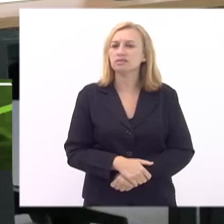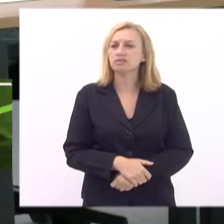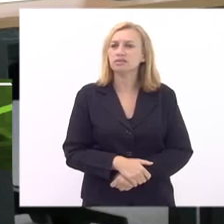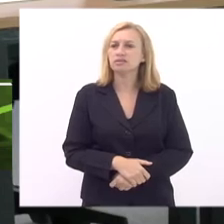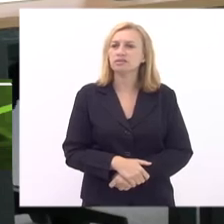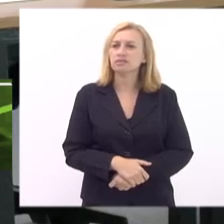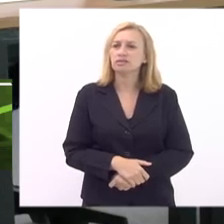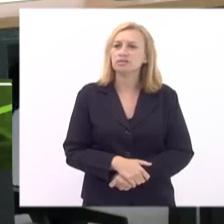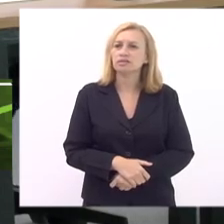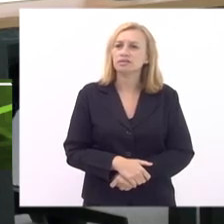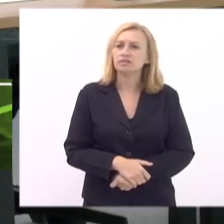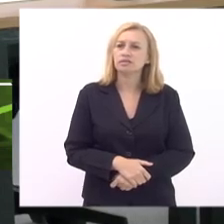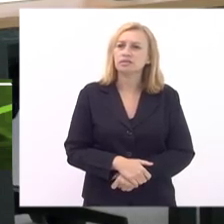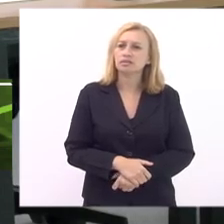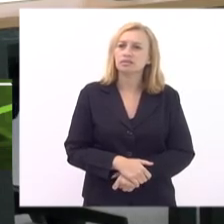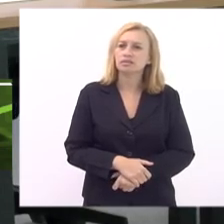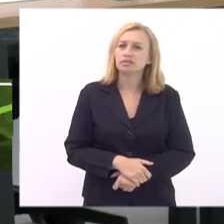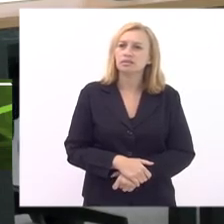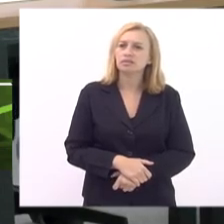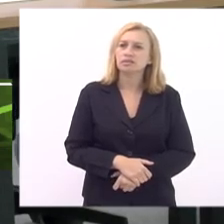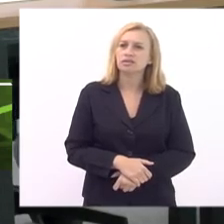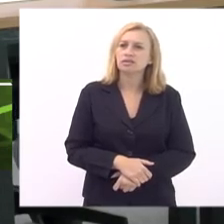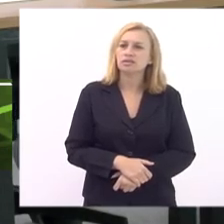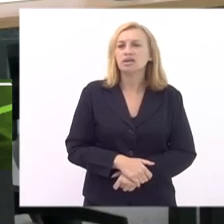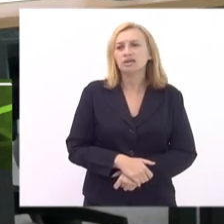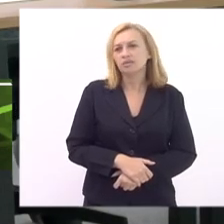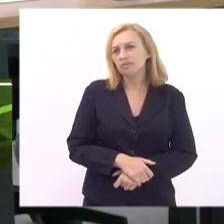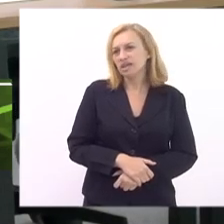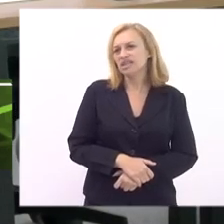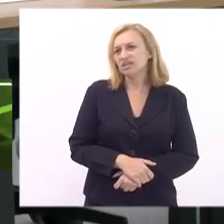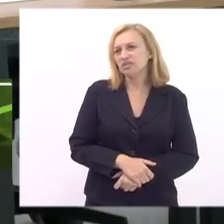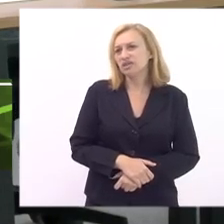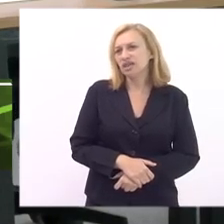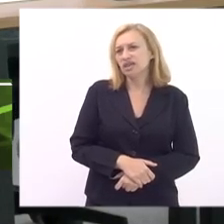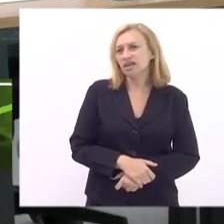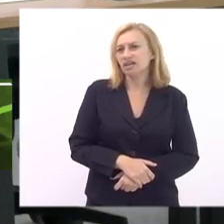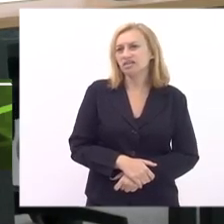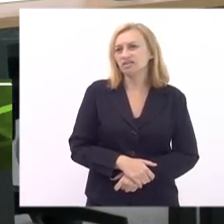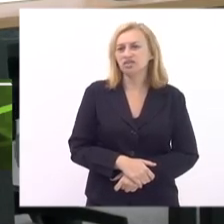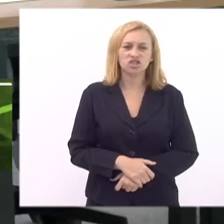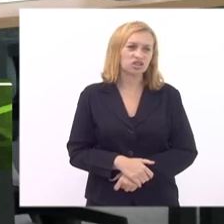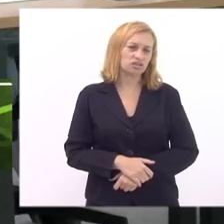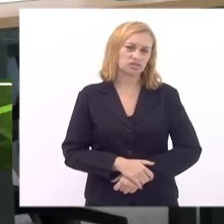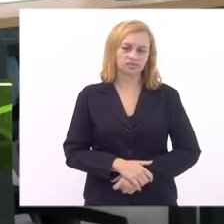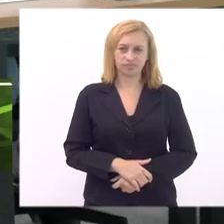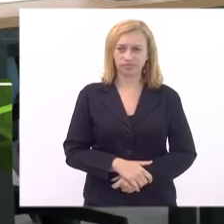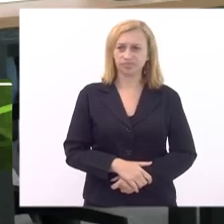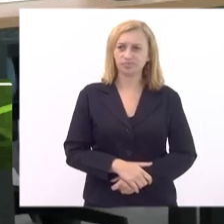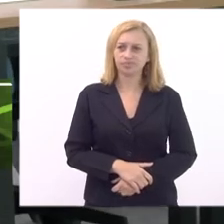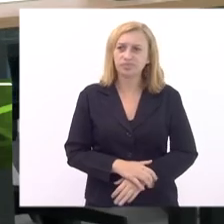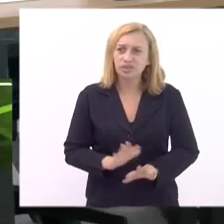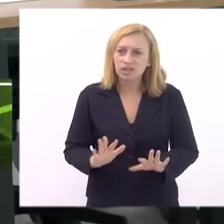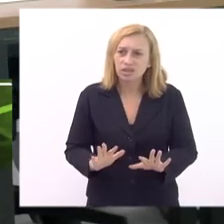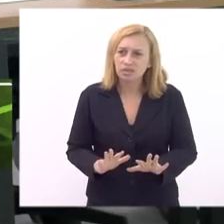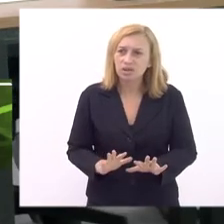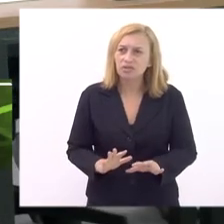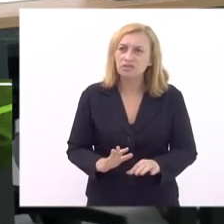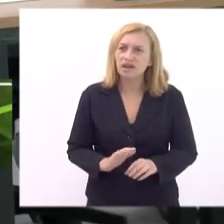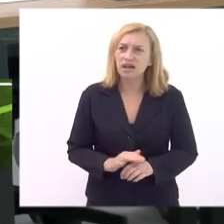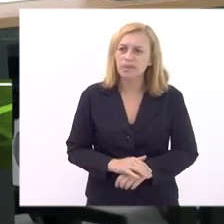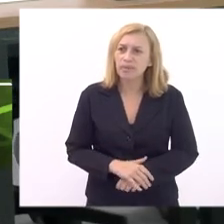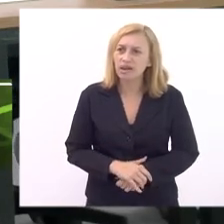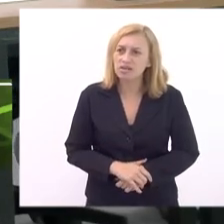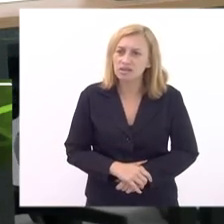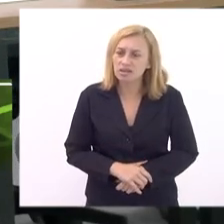obrigado Natan acho que é muito importante essa sua fala porque quem está sentindo na pele como é que a alimentação